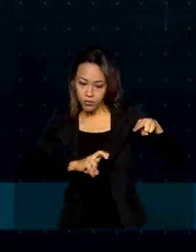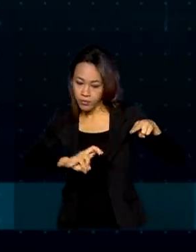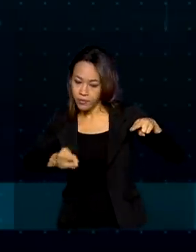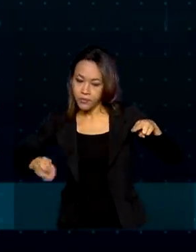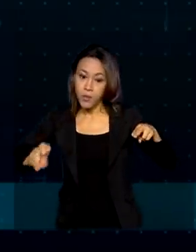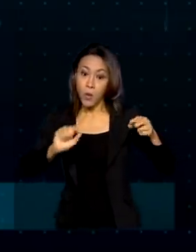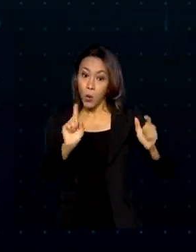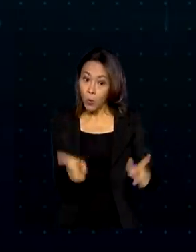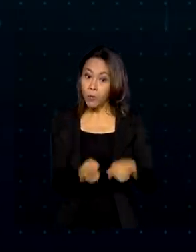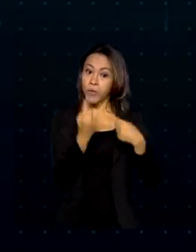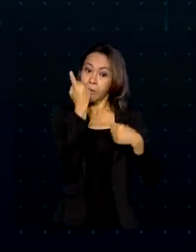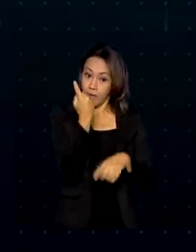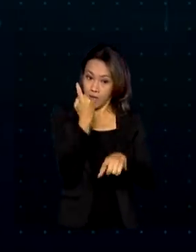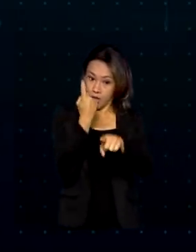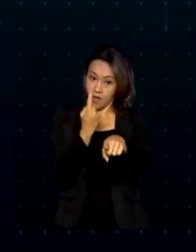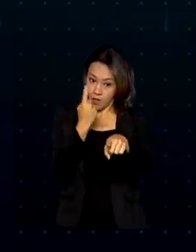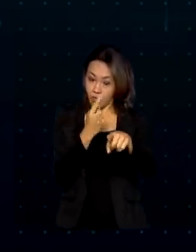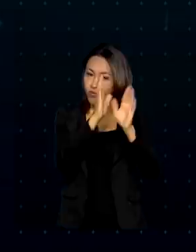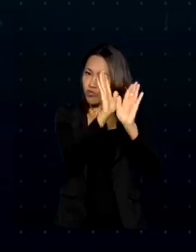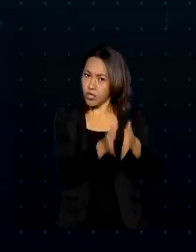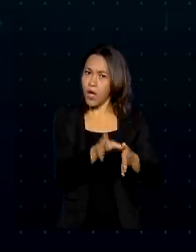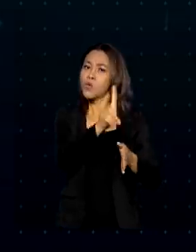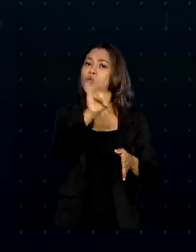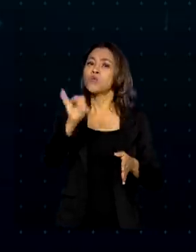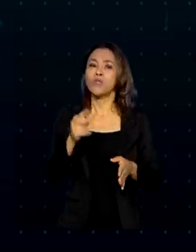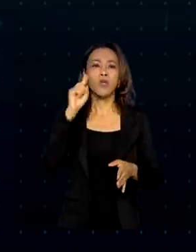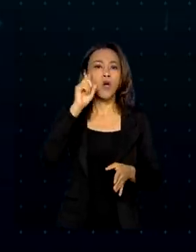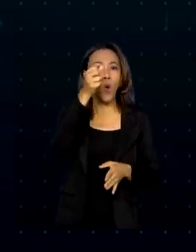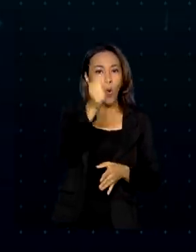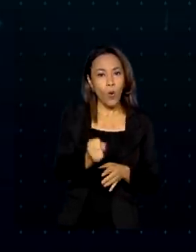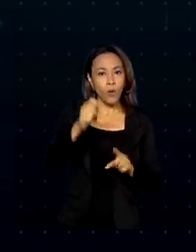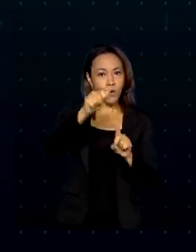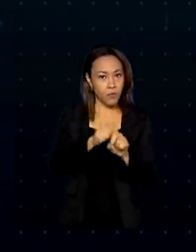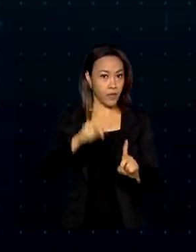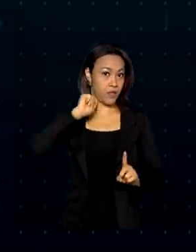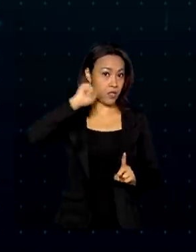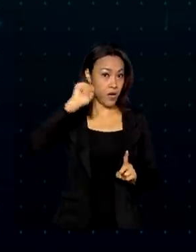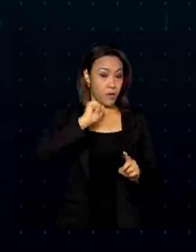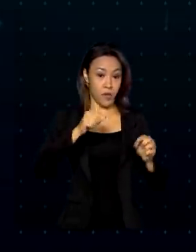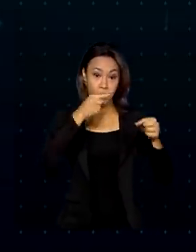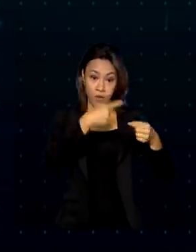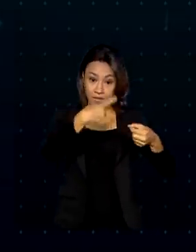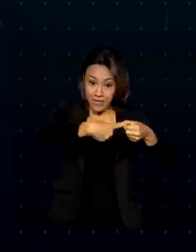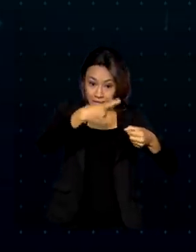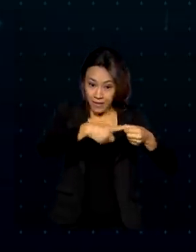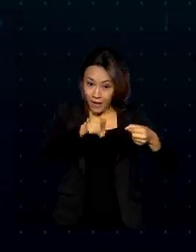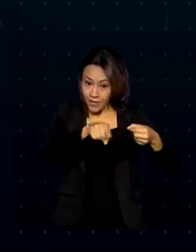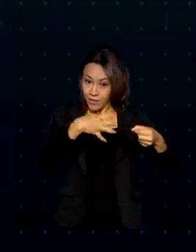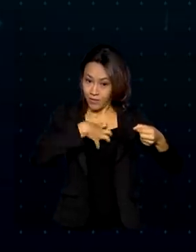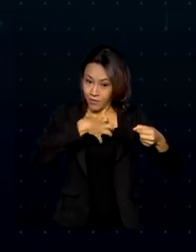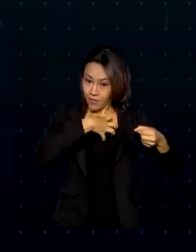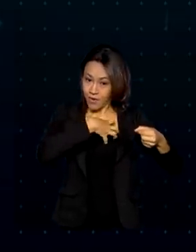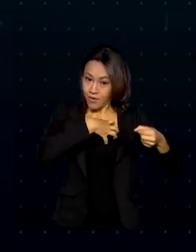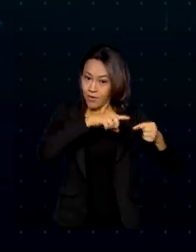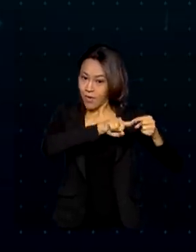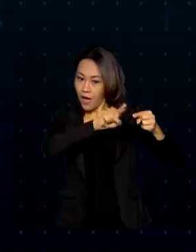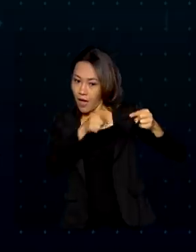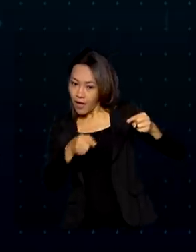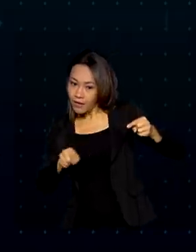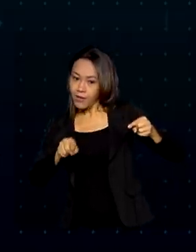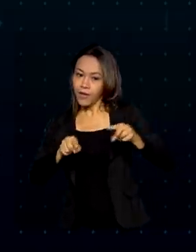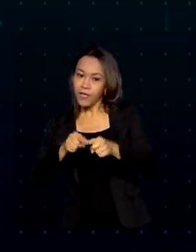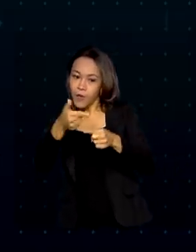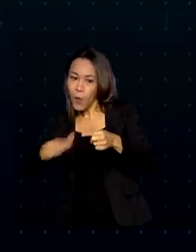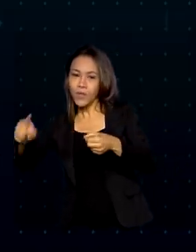primeira ferrovia, a Oeste-Leste, já tem data. 8 de abril, ela liga a Caetité ao Porto de Ilhéus, os dois na